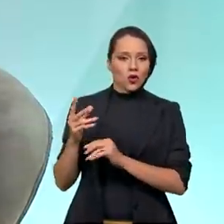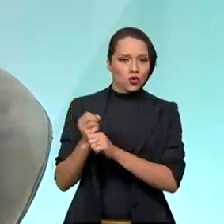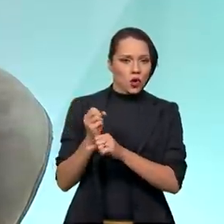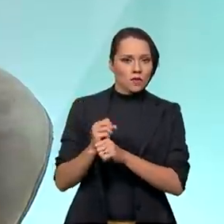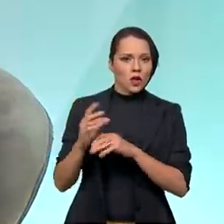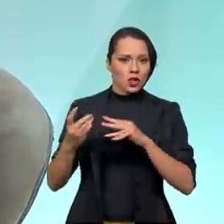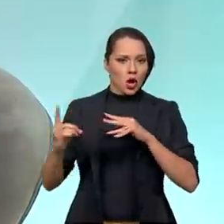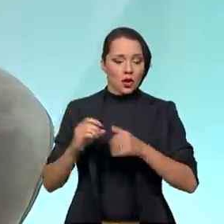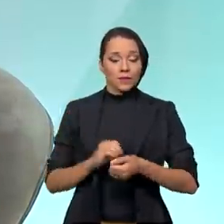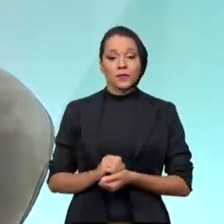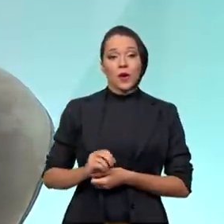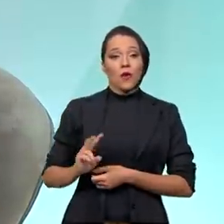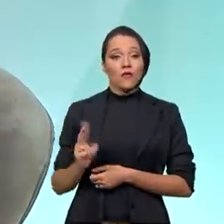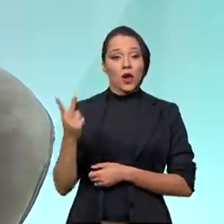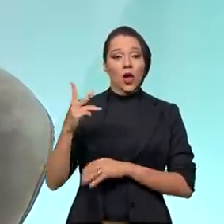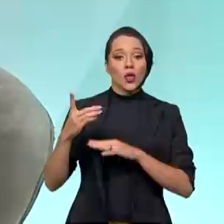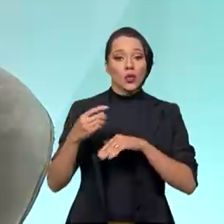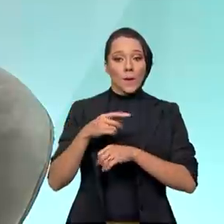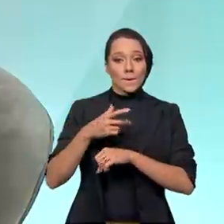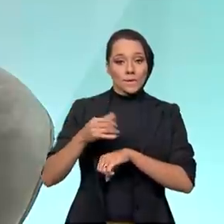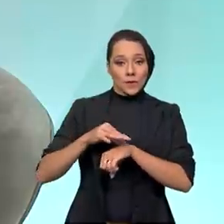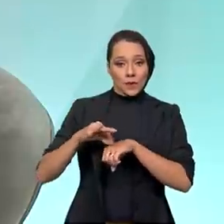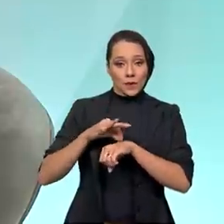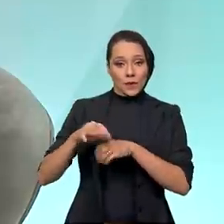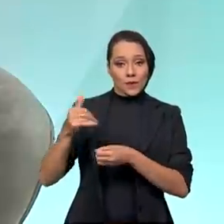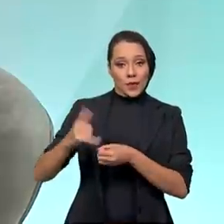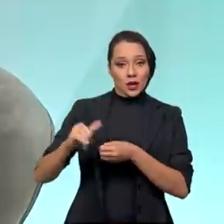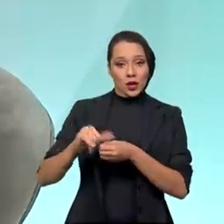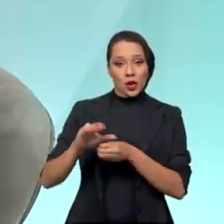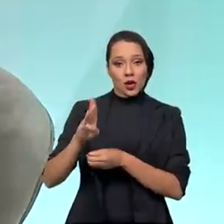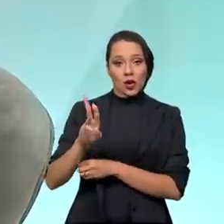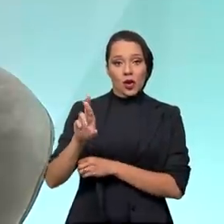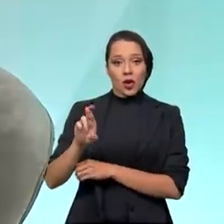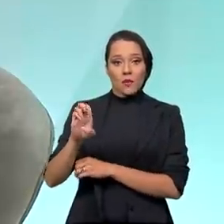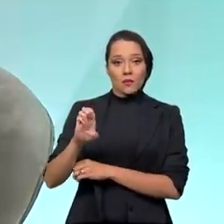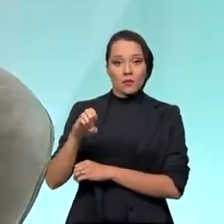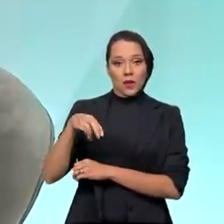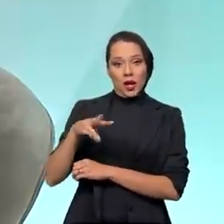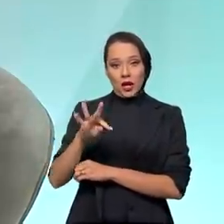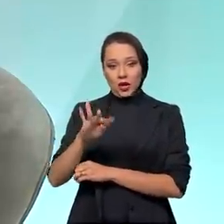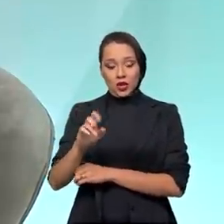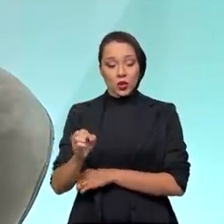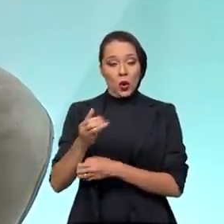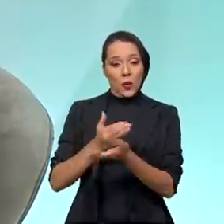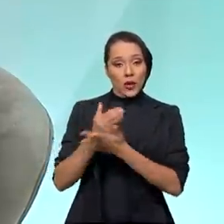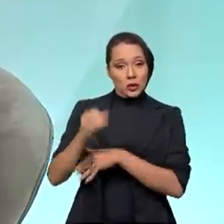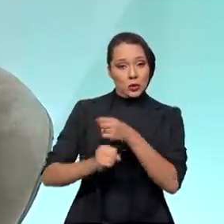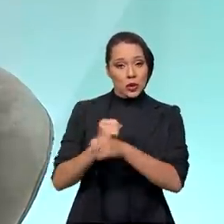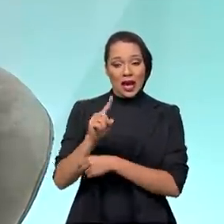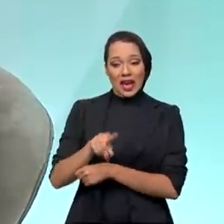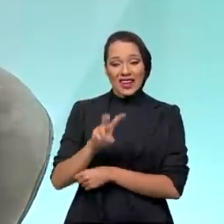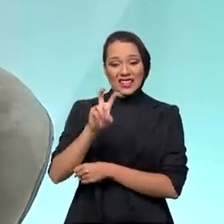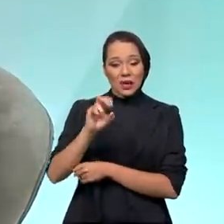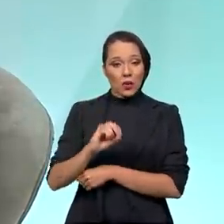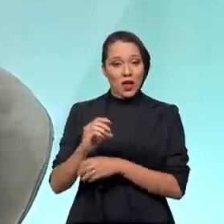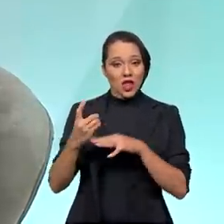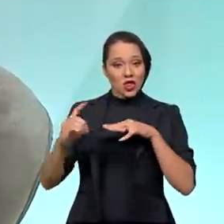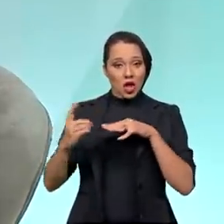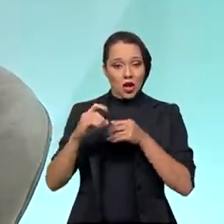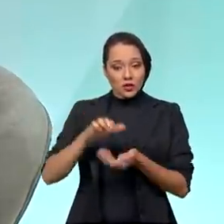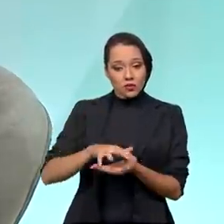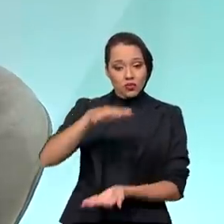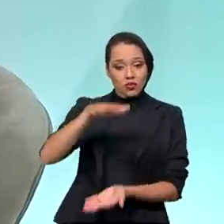ter uma ideia, o preço do petróleo, do petróleo tipo Brent, que é um marcador, no começo do ano era 50 dólares o barril.